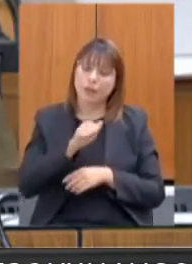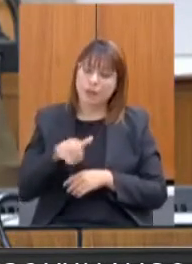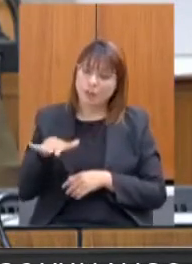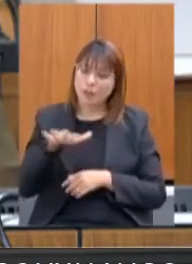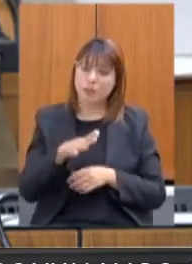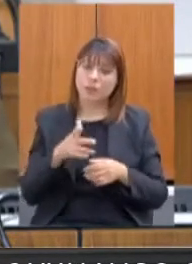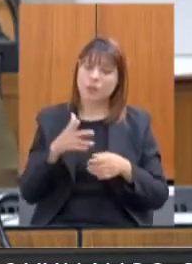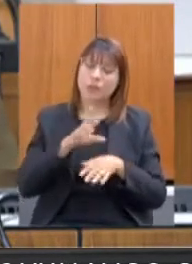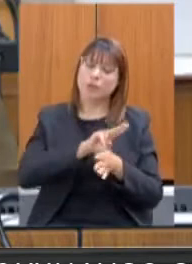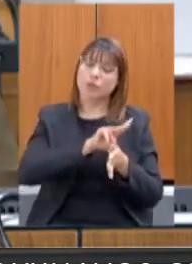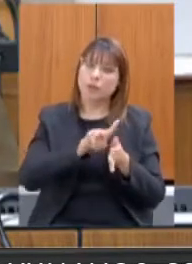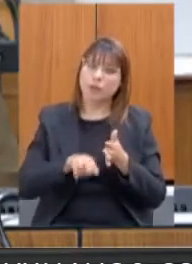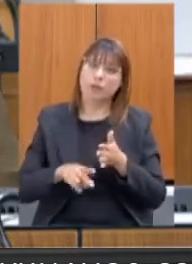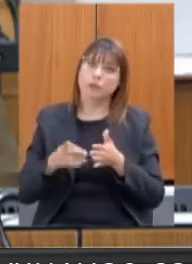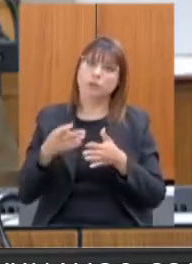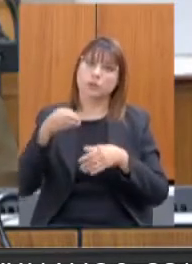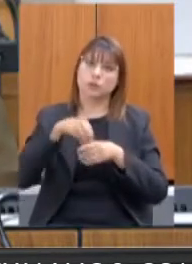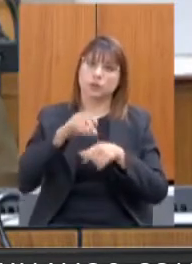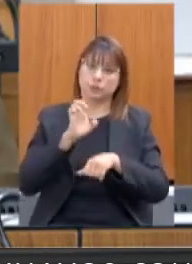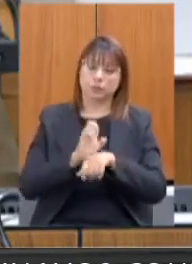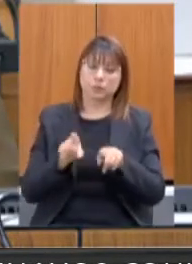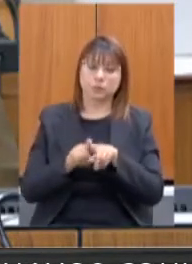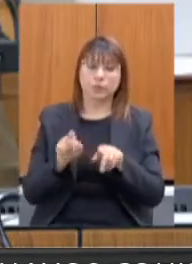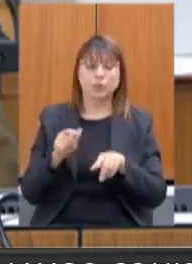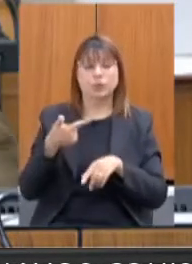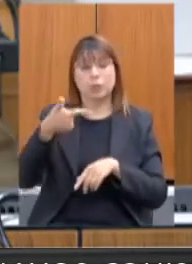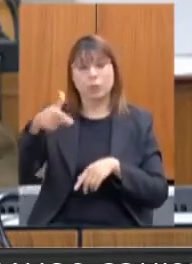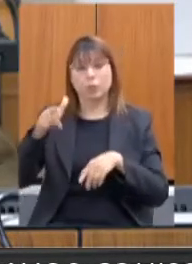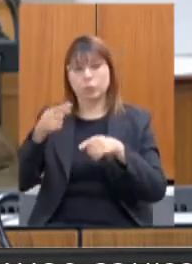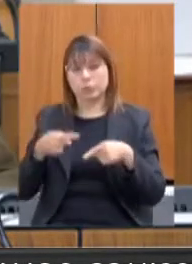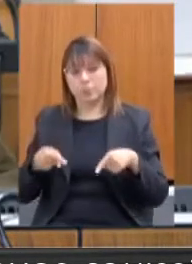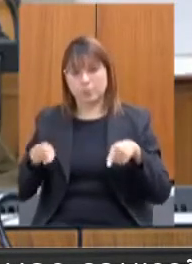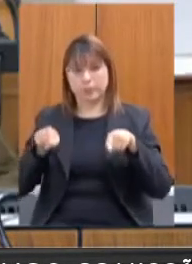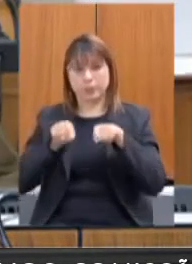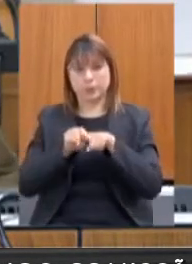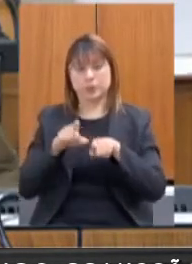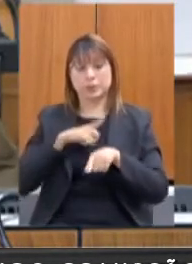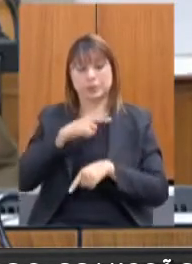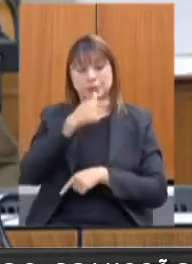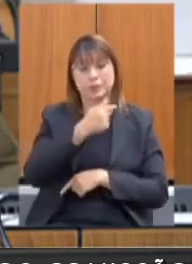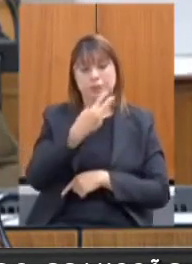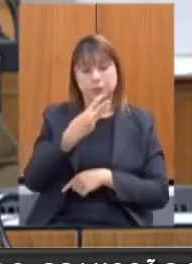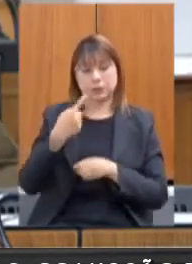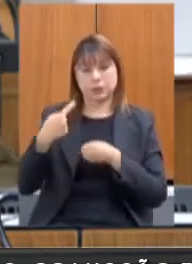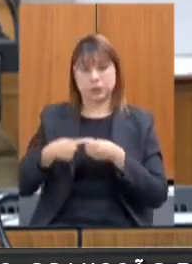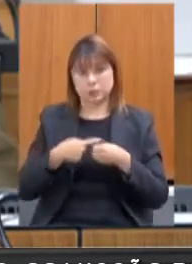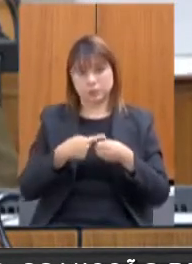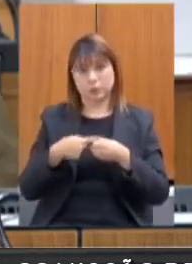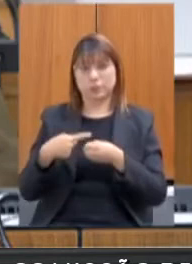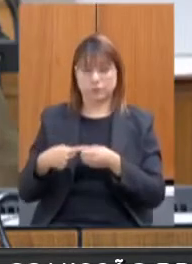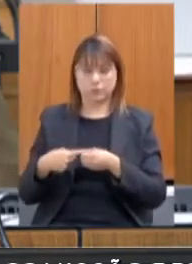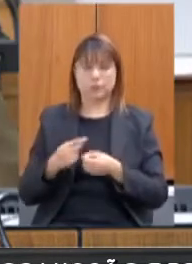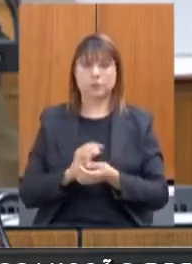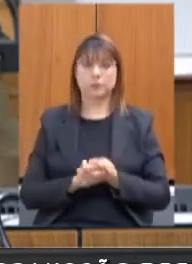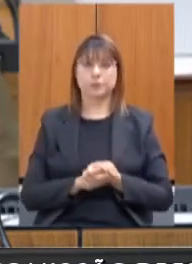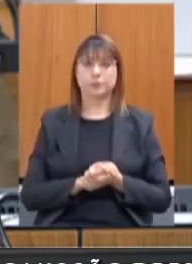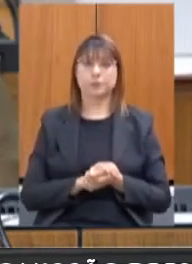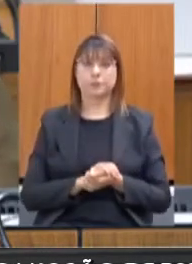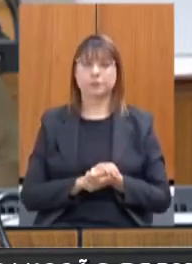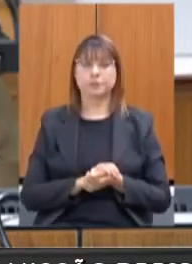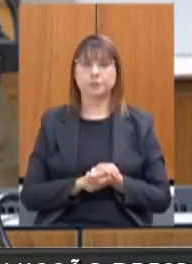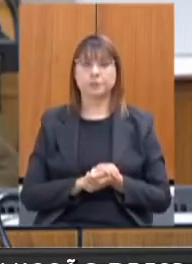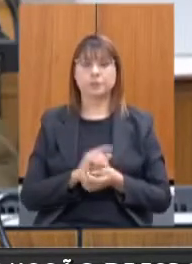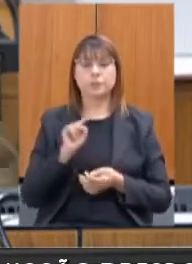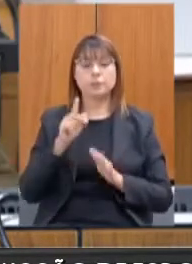do Estado e também com outros parceiros, nos 73 municípios de IDH abaixo de Minas Gerais. Esse